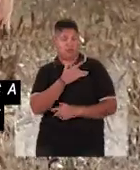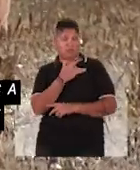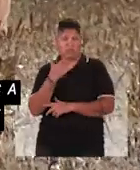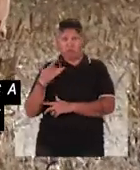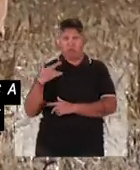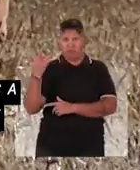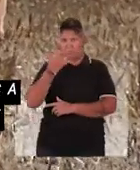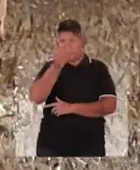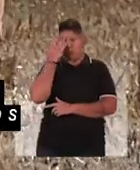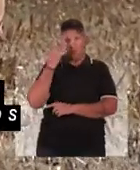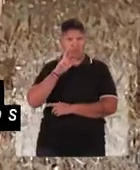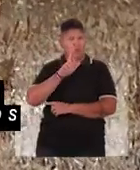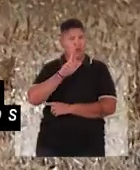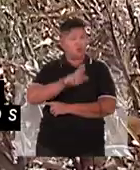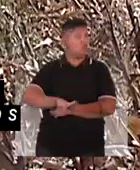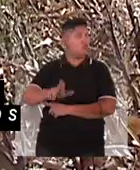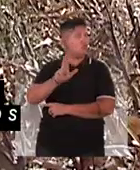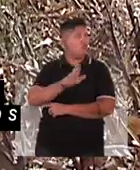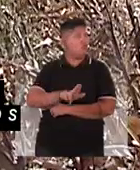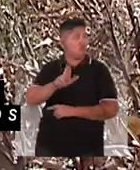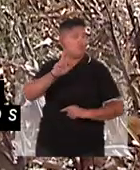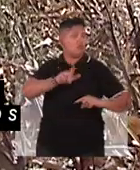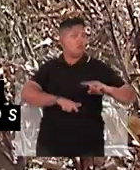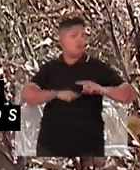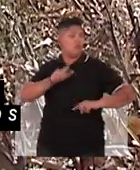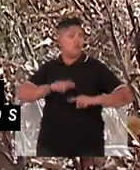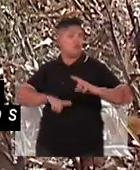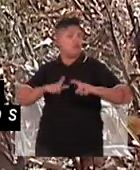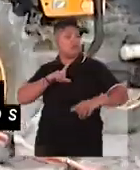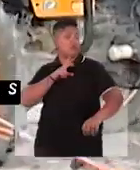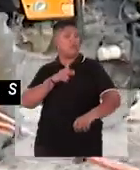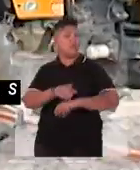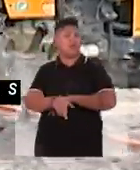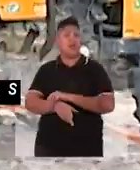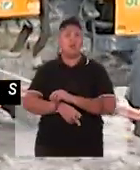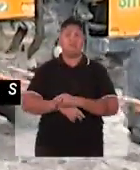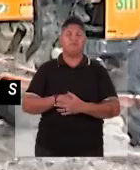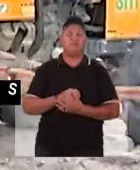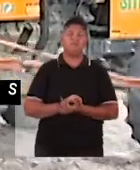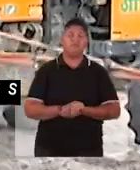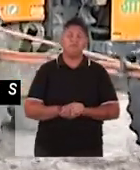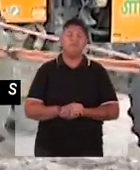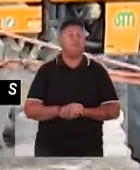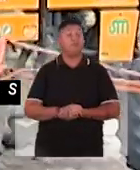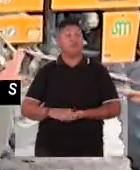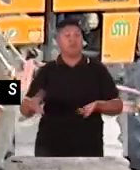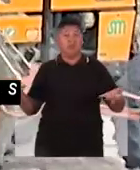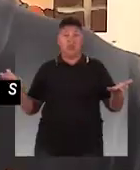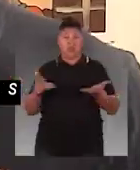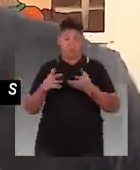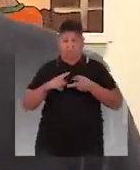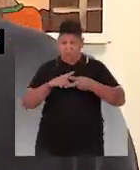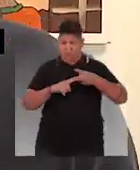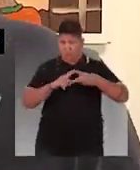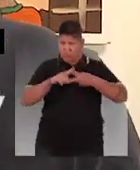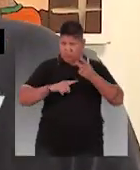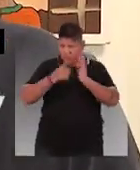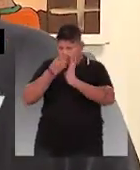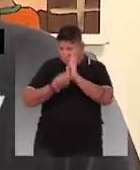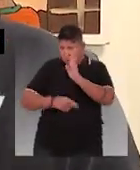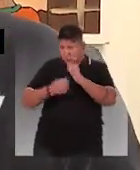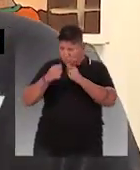assegurar a saúde de quem manuseia e consome produtos onde as substâncias são aplicadas. Agora,